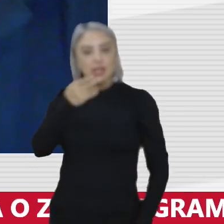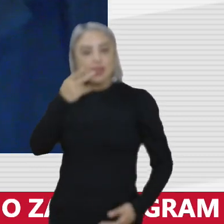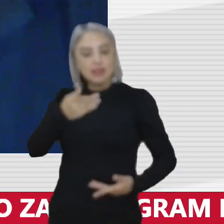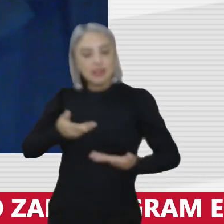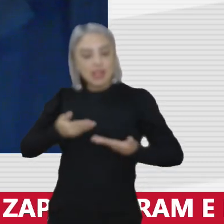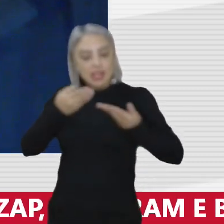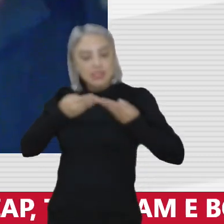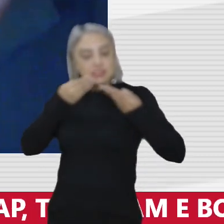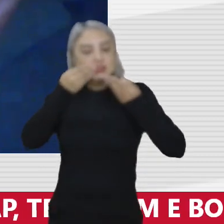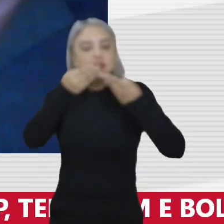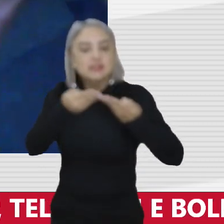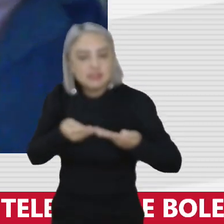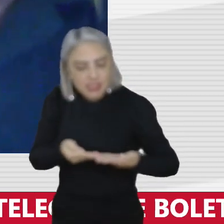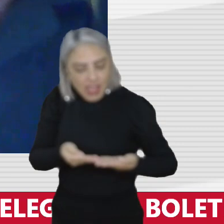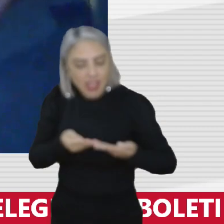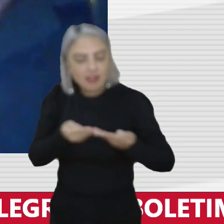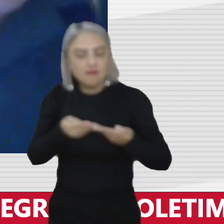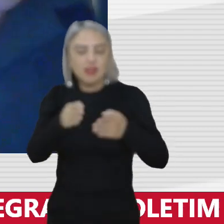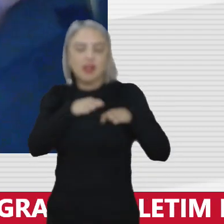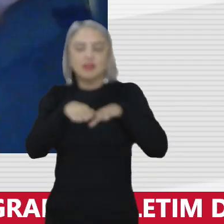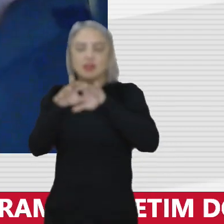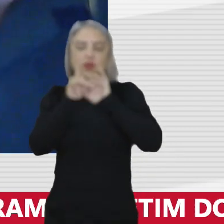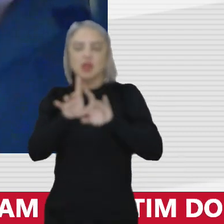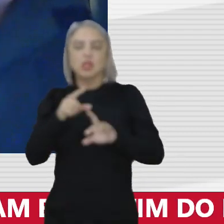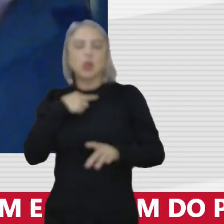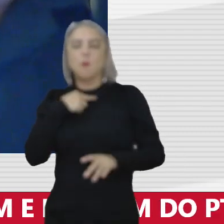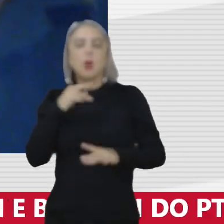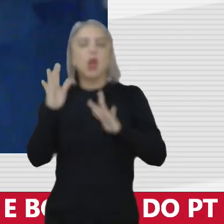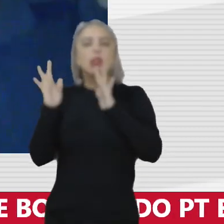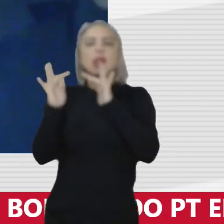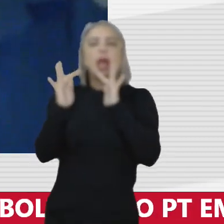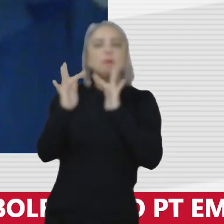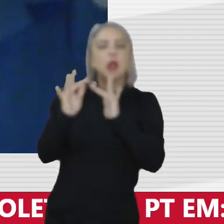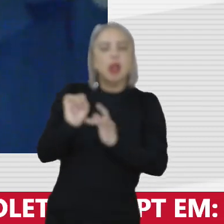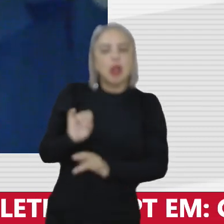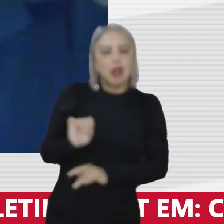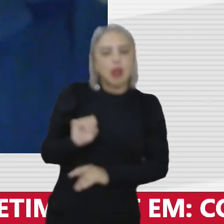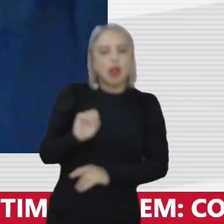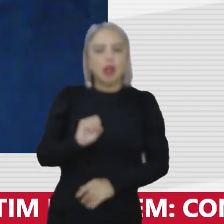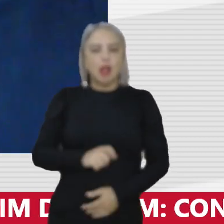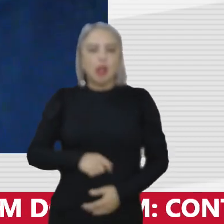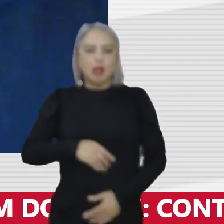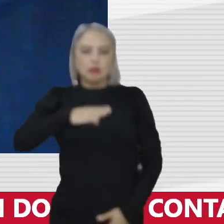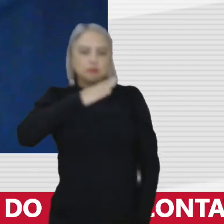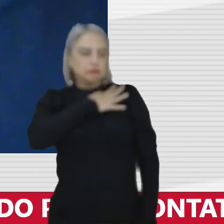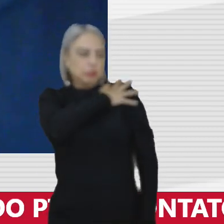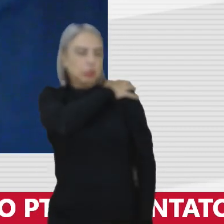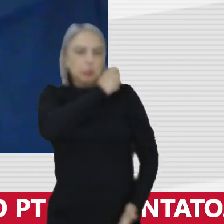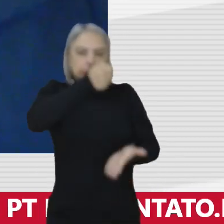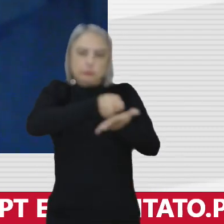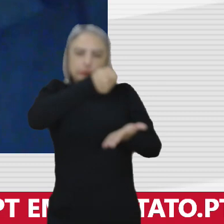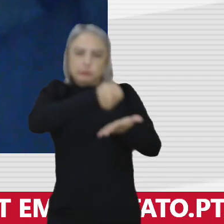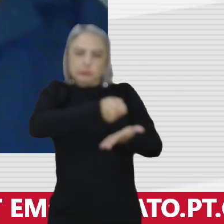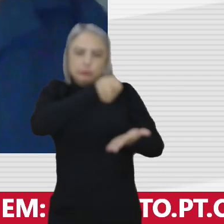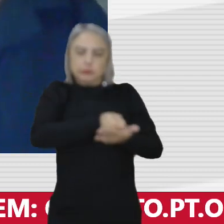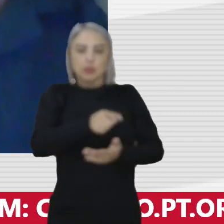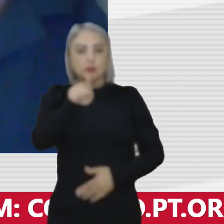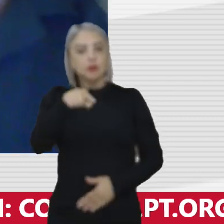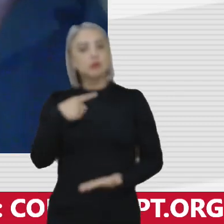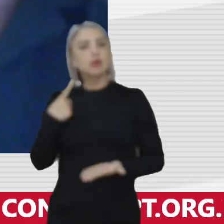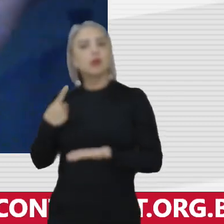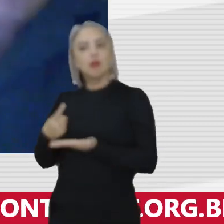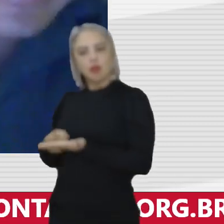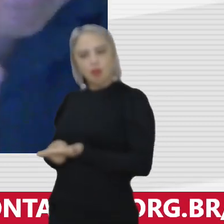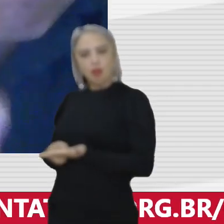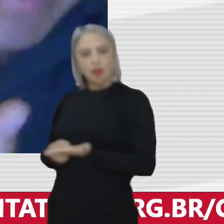e não pode namorar com a ditadura e por isso esse compromisso